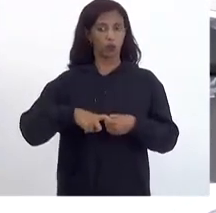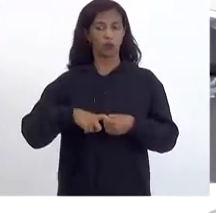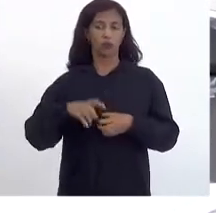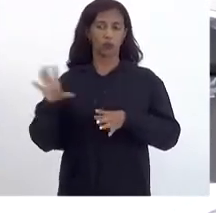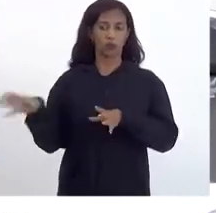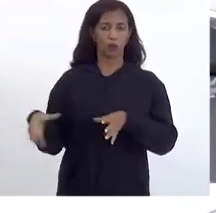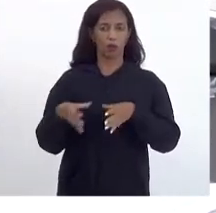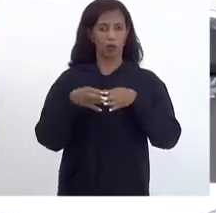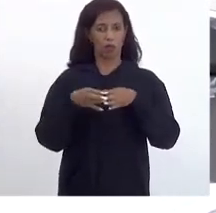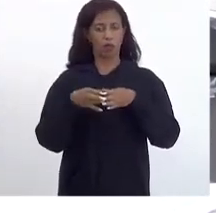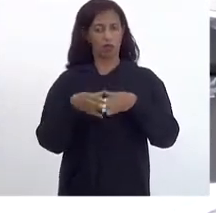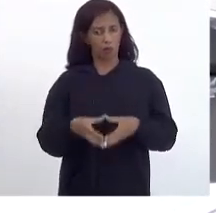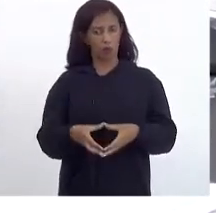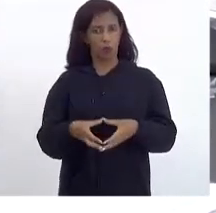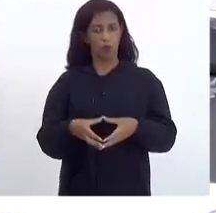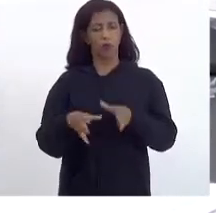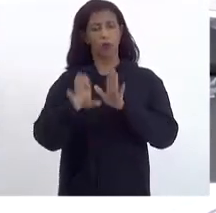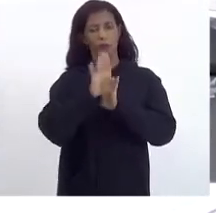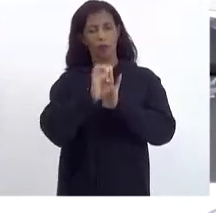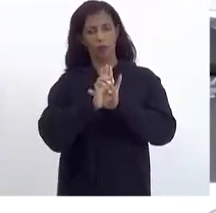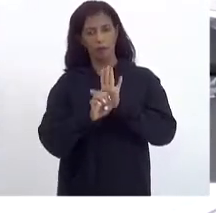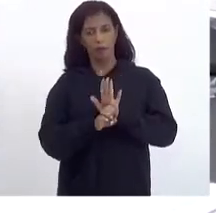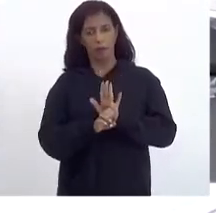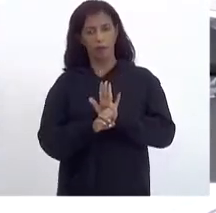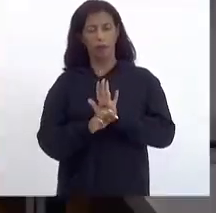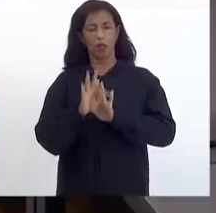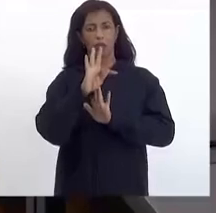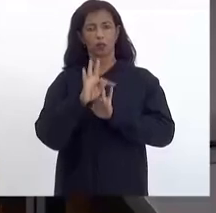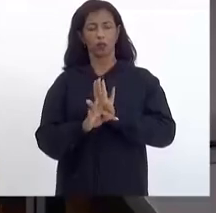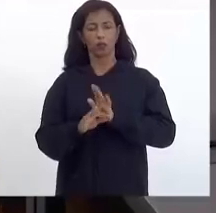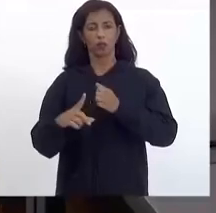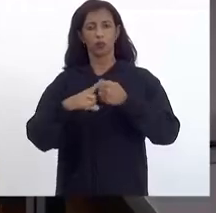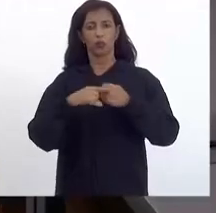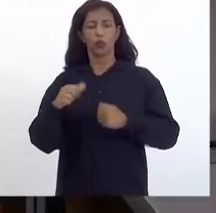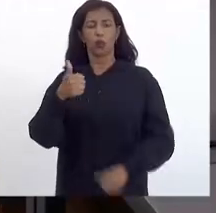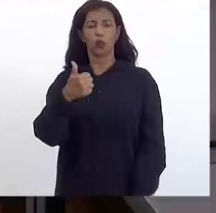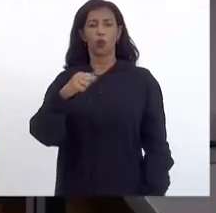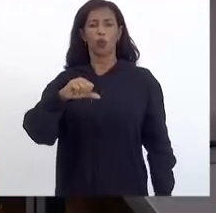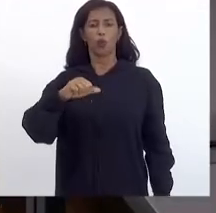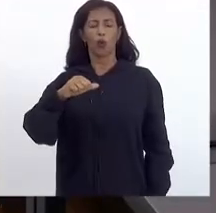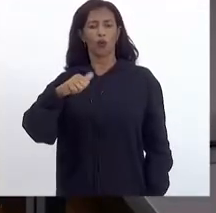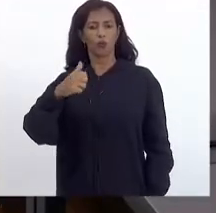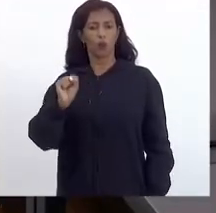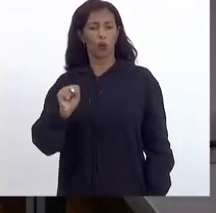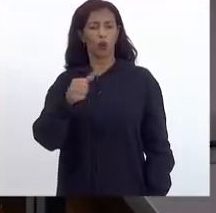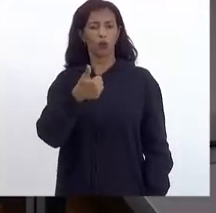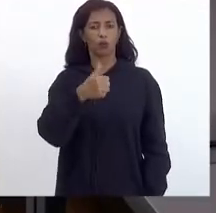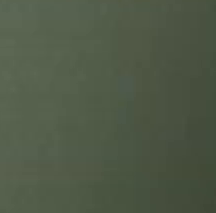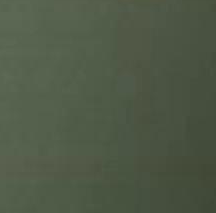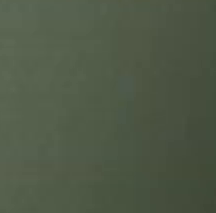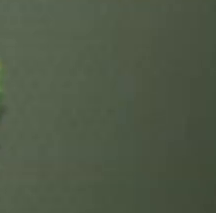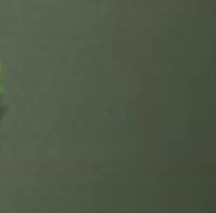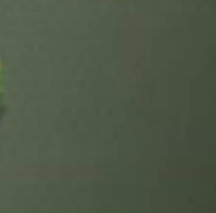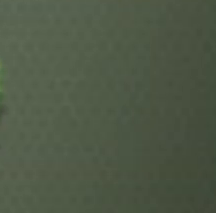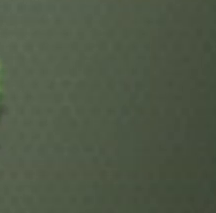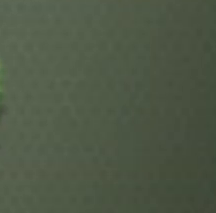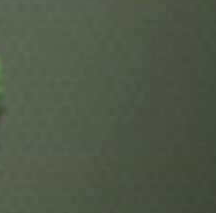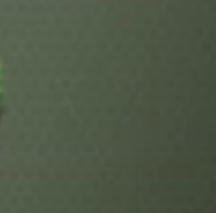seguida essa comissão para o recebimento de emendas no termo dos artigos 198 e 199 do regimento interno.